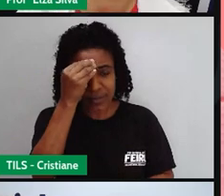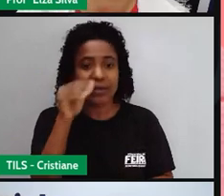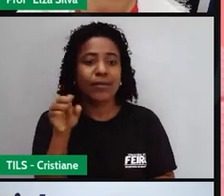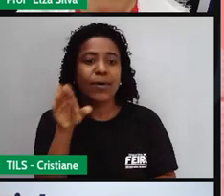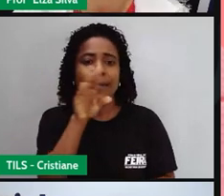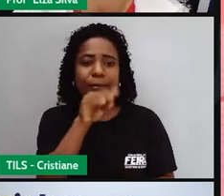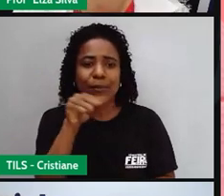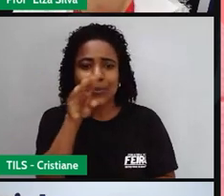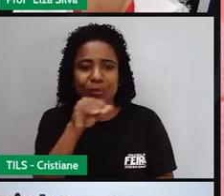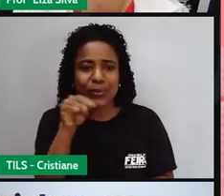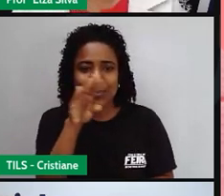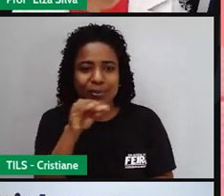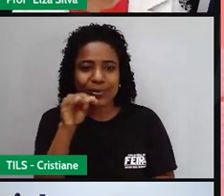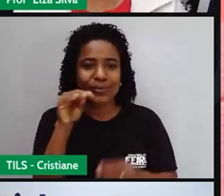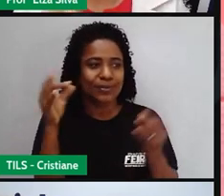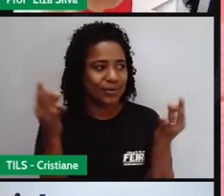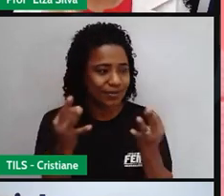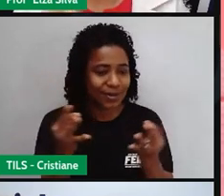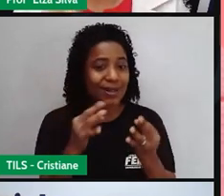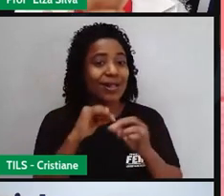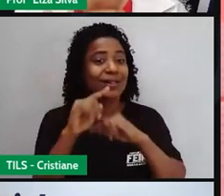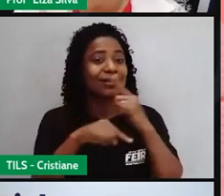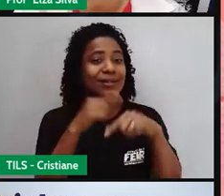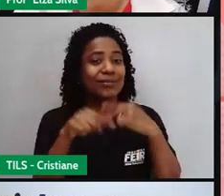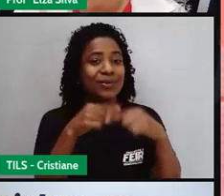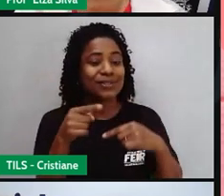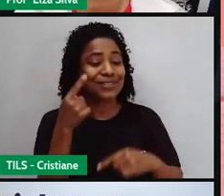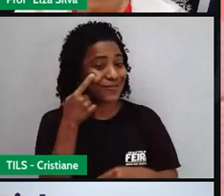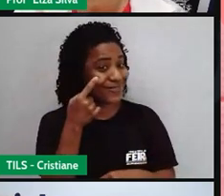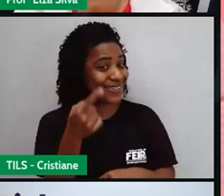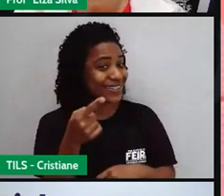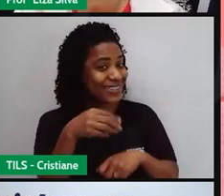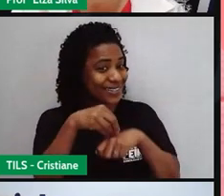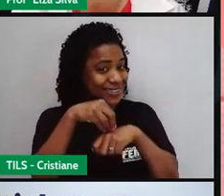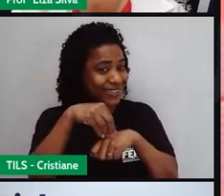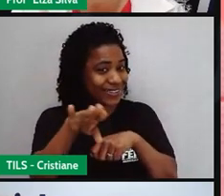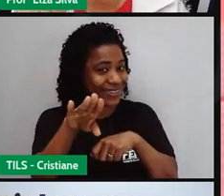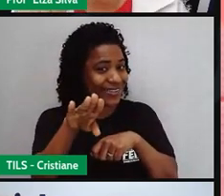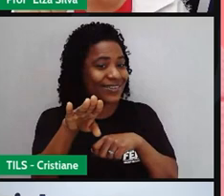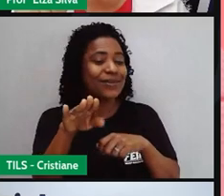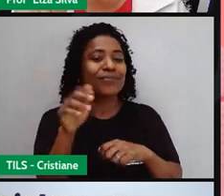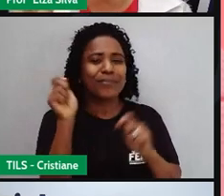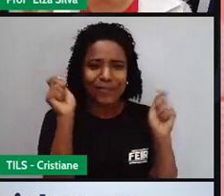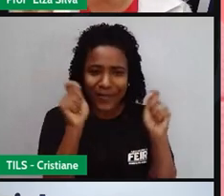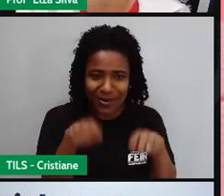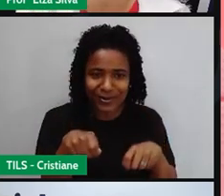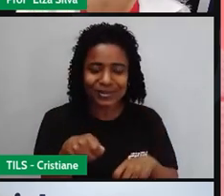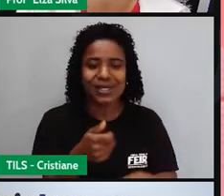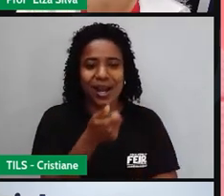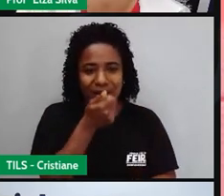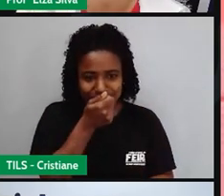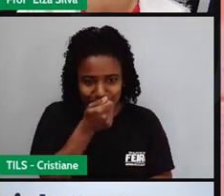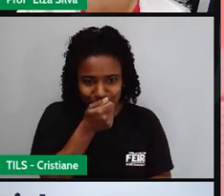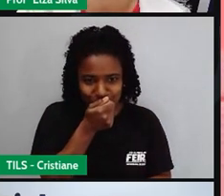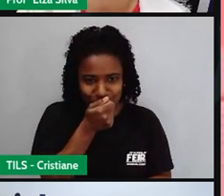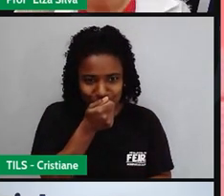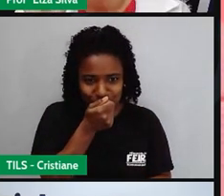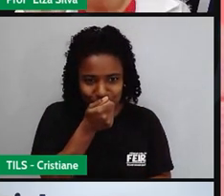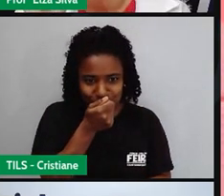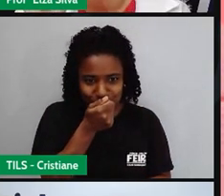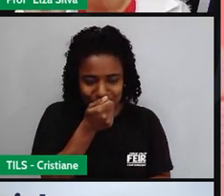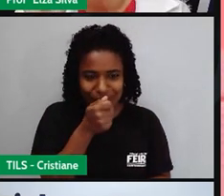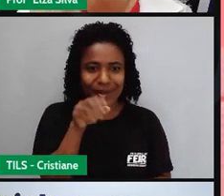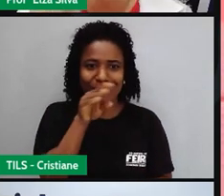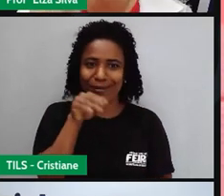do que você vai falar e depois olha aí a dica grave um áudio falando essa